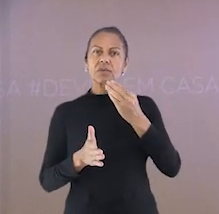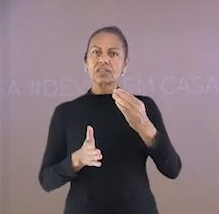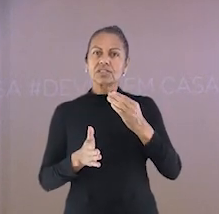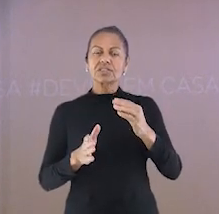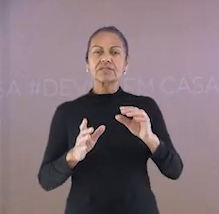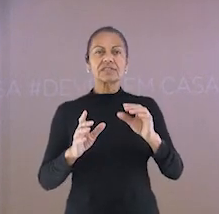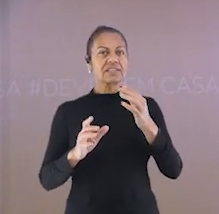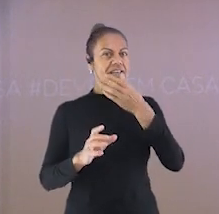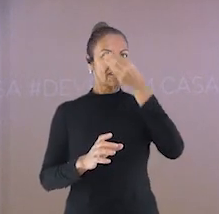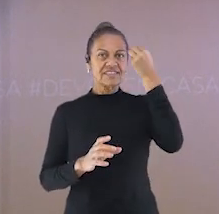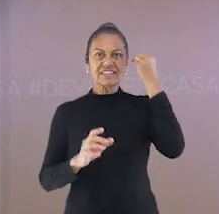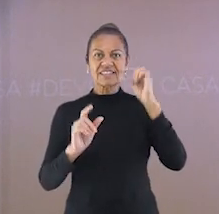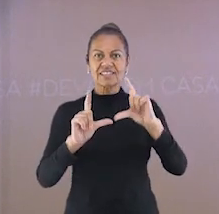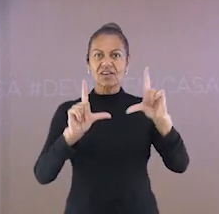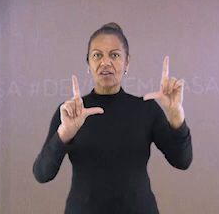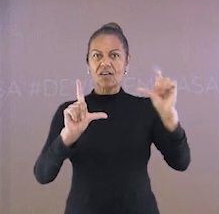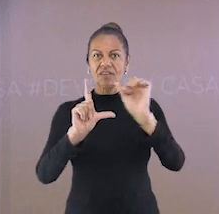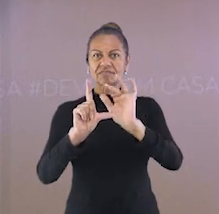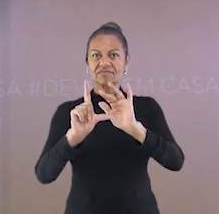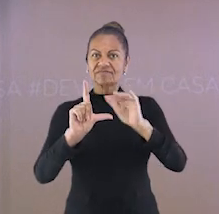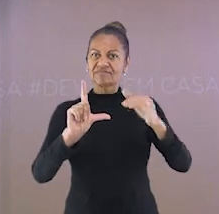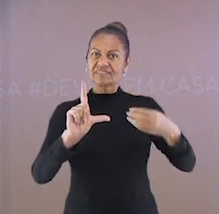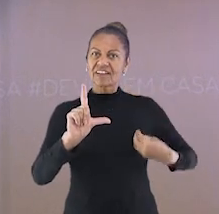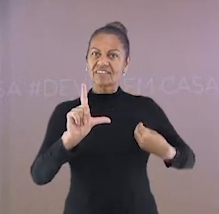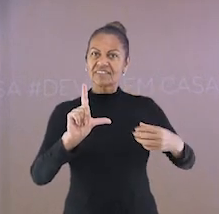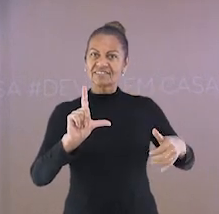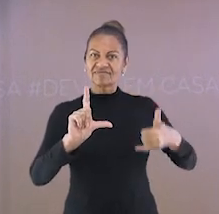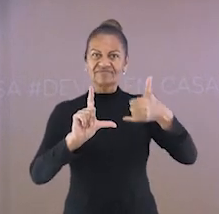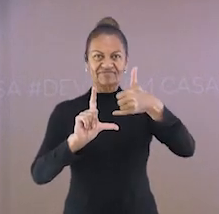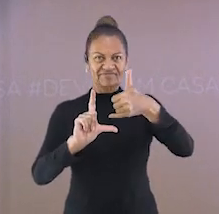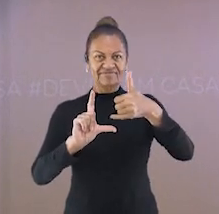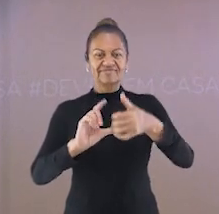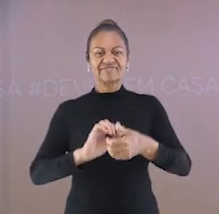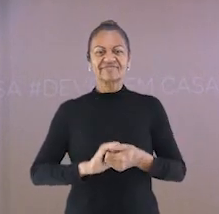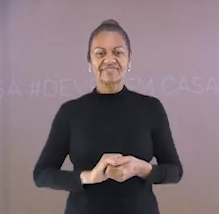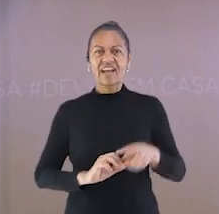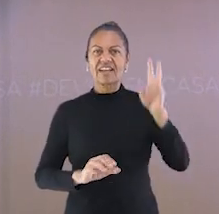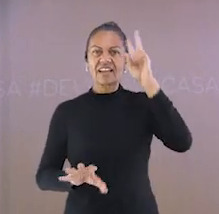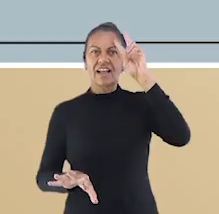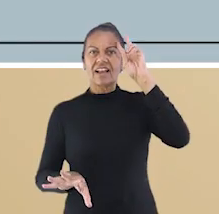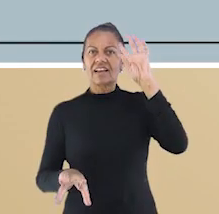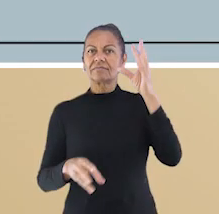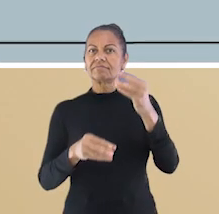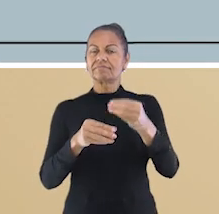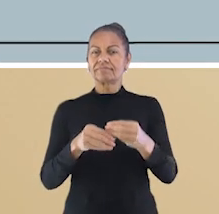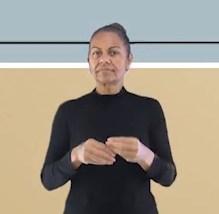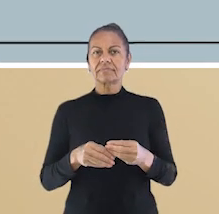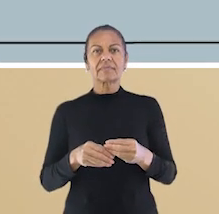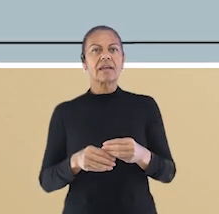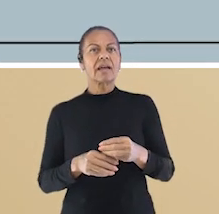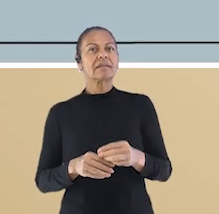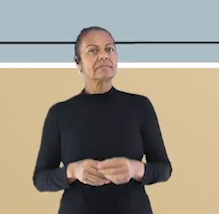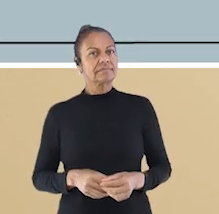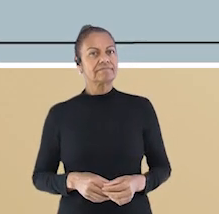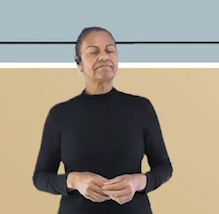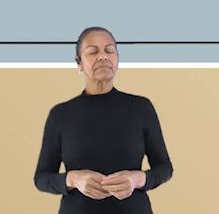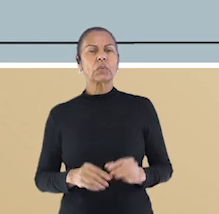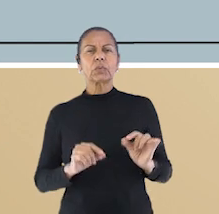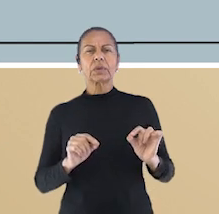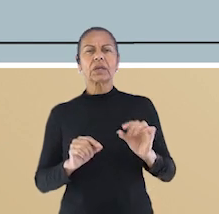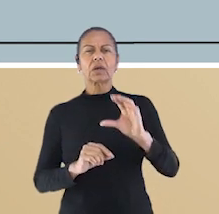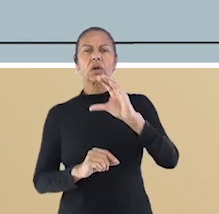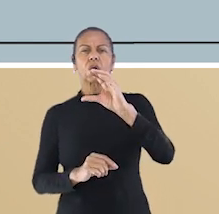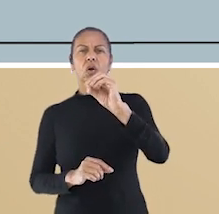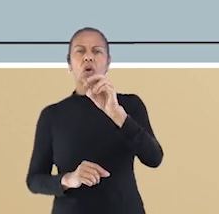que está aparecendo aí na sua tela. Vamos relembrar o que aprendemos hoje? Vamos Conhecemos o significado da palavra